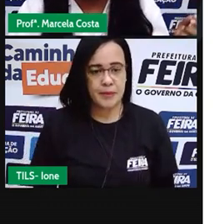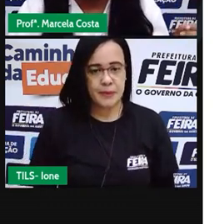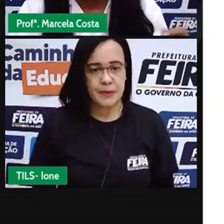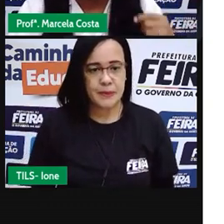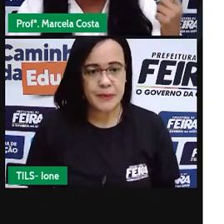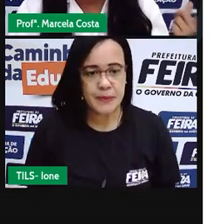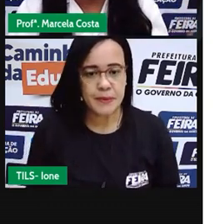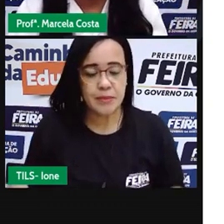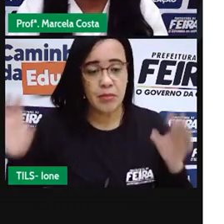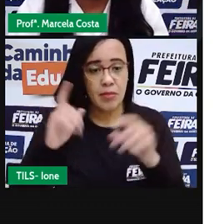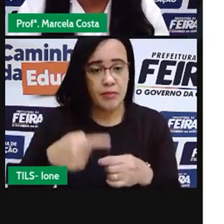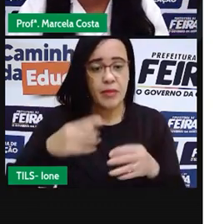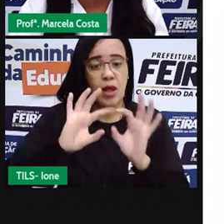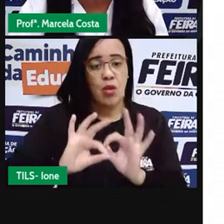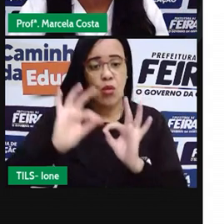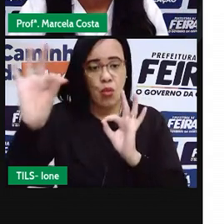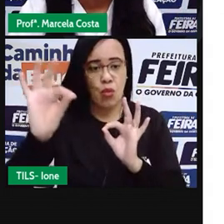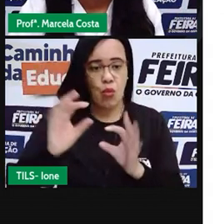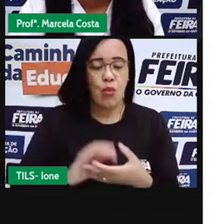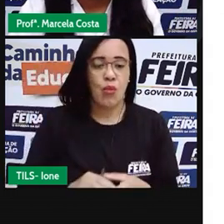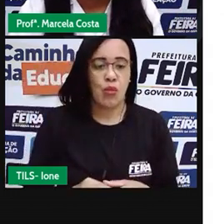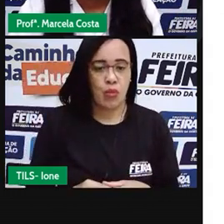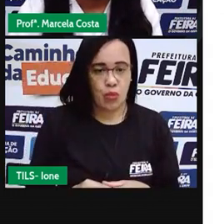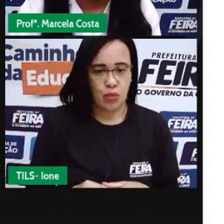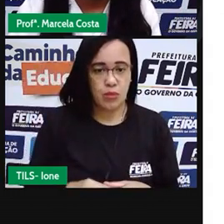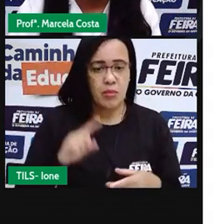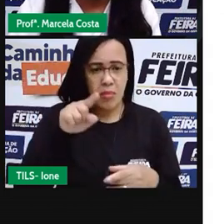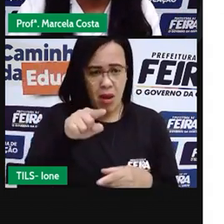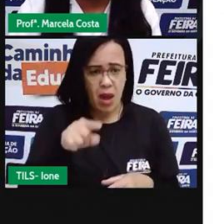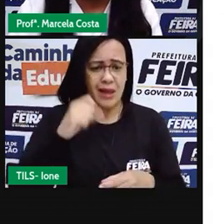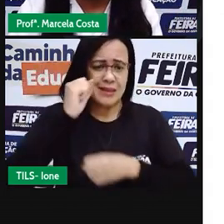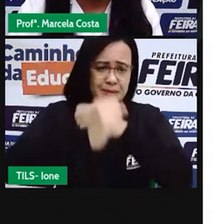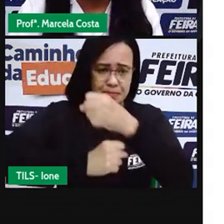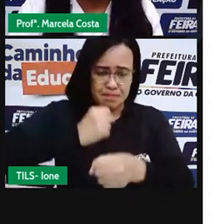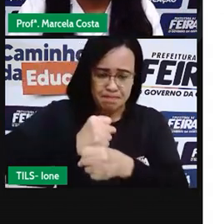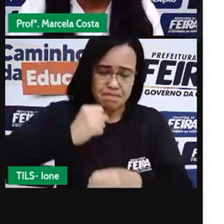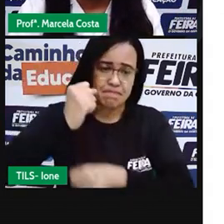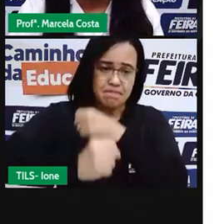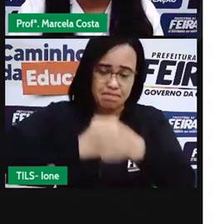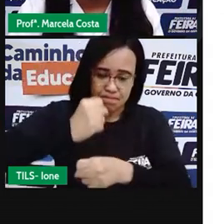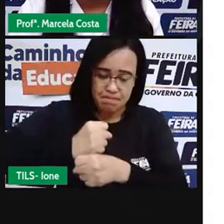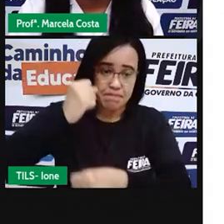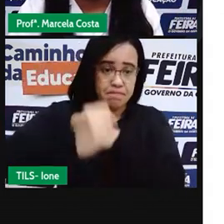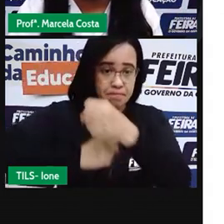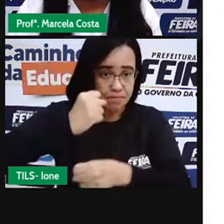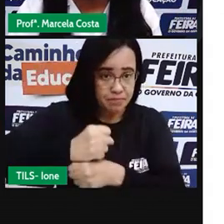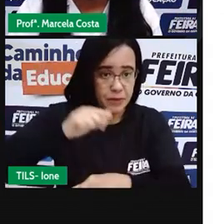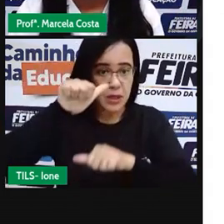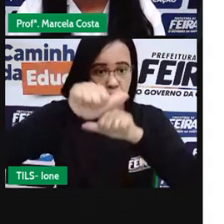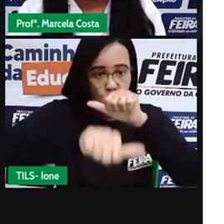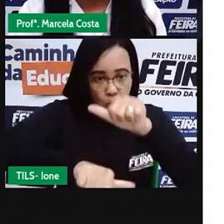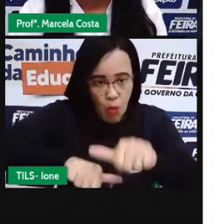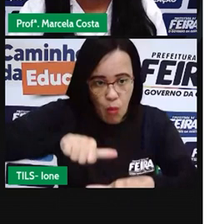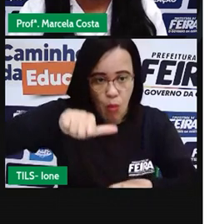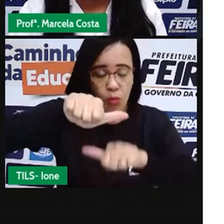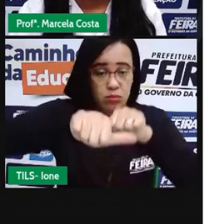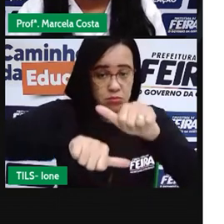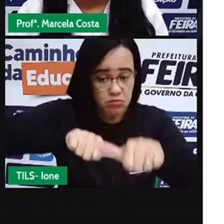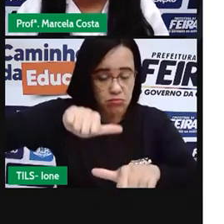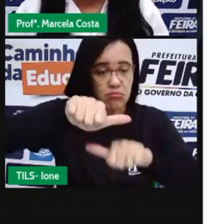também foi passando por muitas modificações ao longo do tempo, tá,